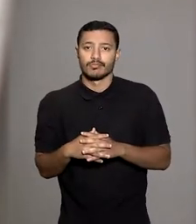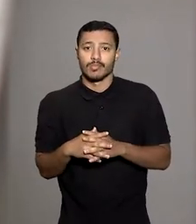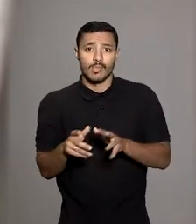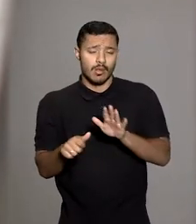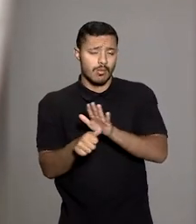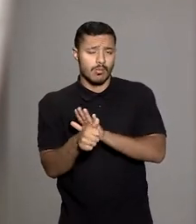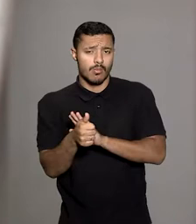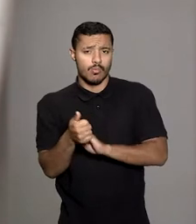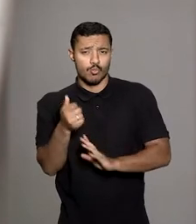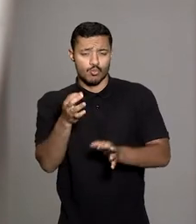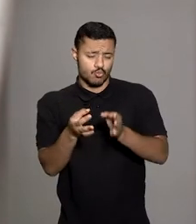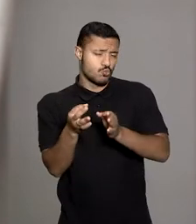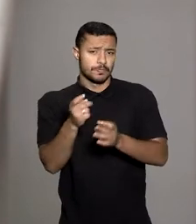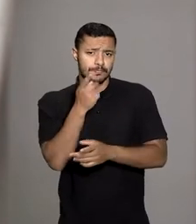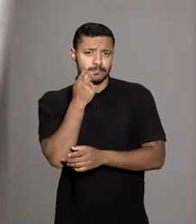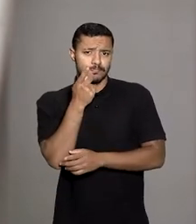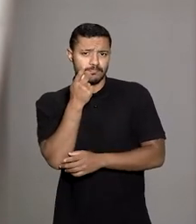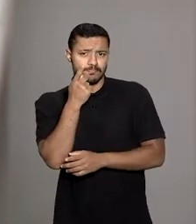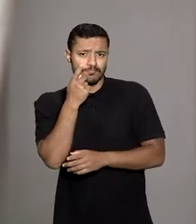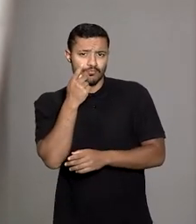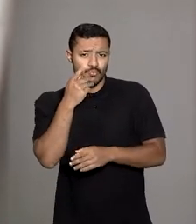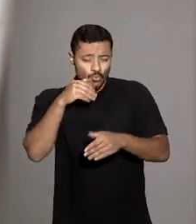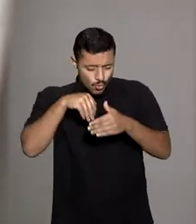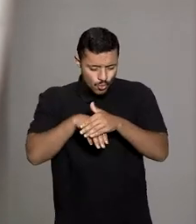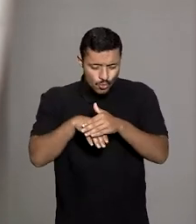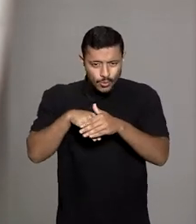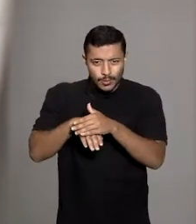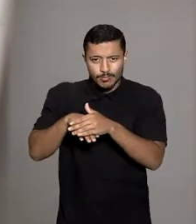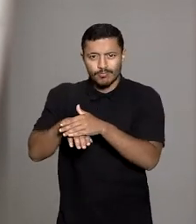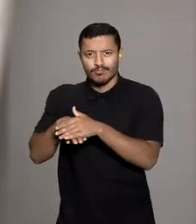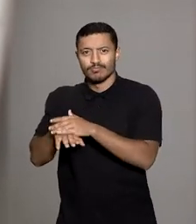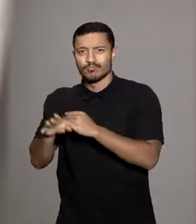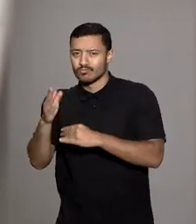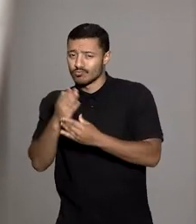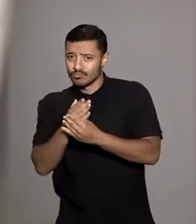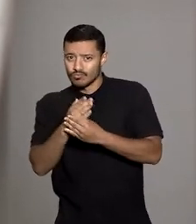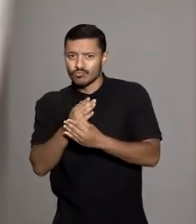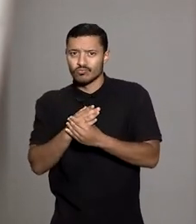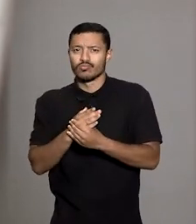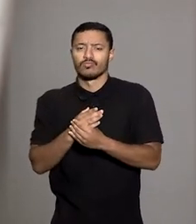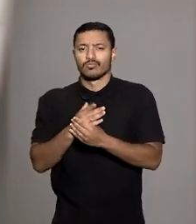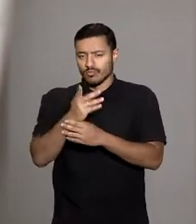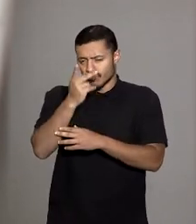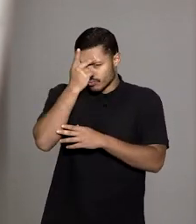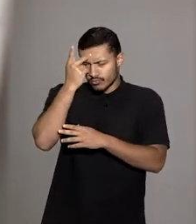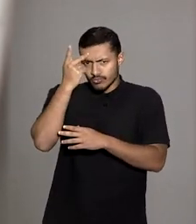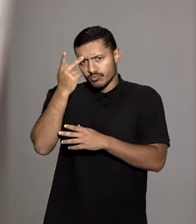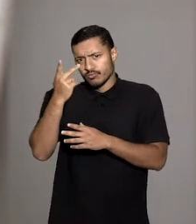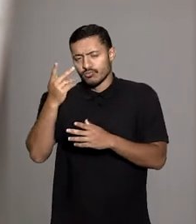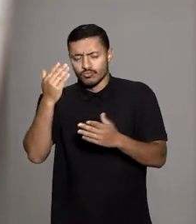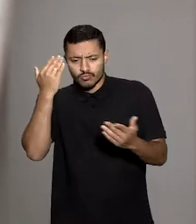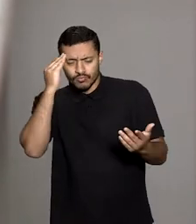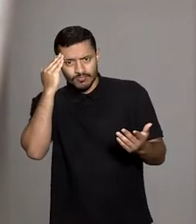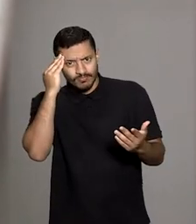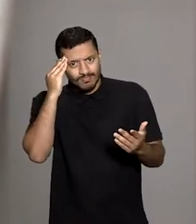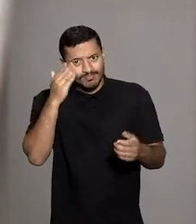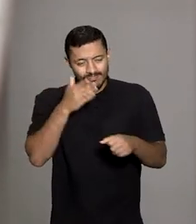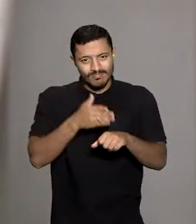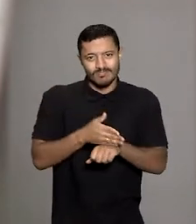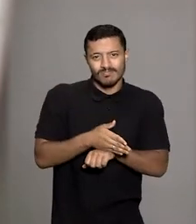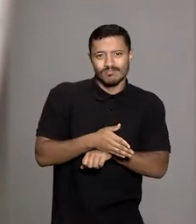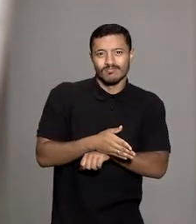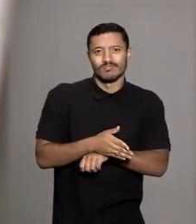Em primeiro grau, o juiz determinou o arquivamento da execução movida pela entidade autora por concluir que caberia a